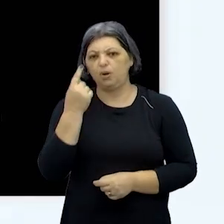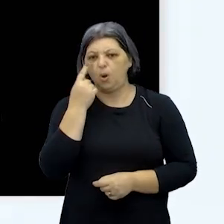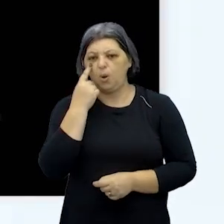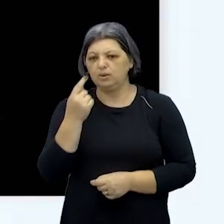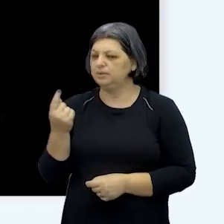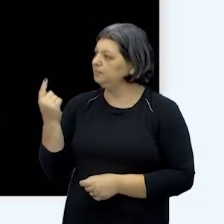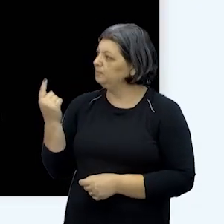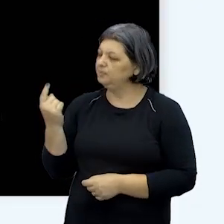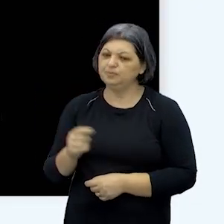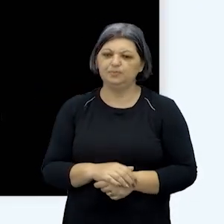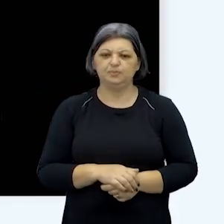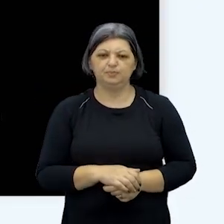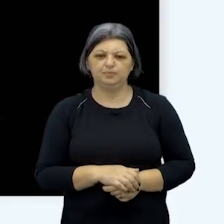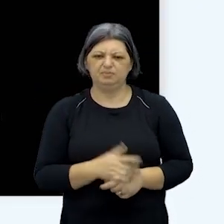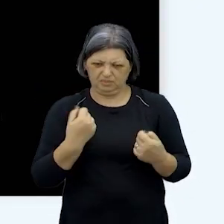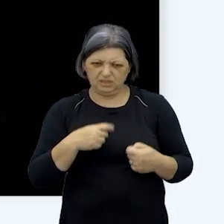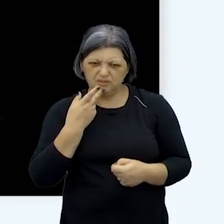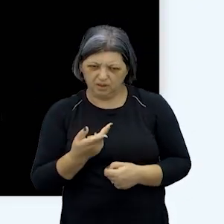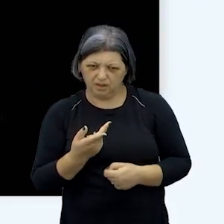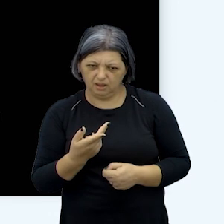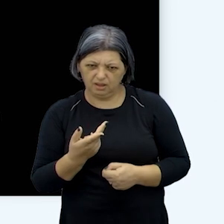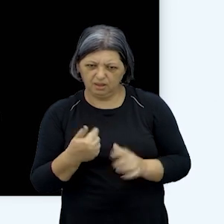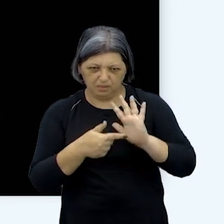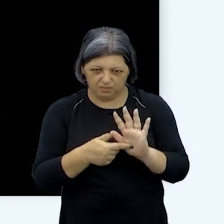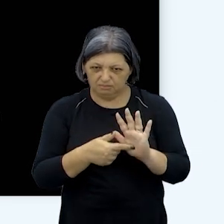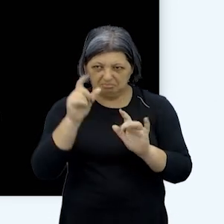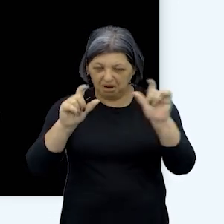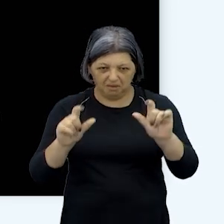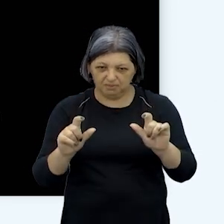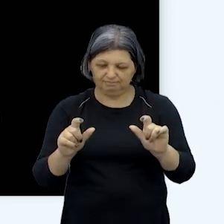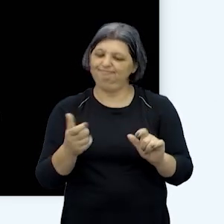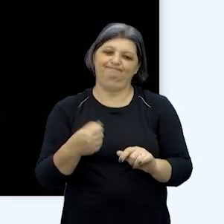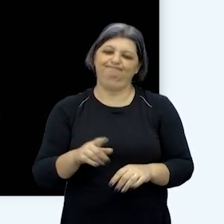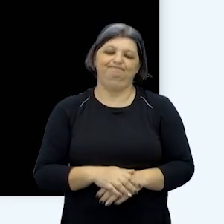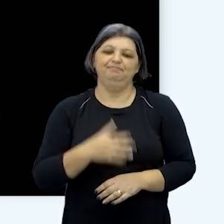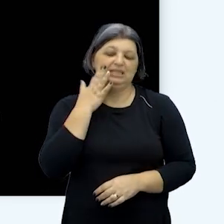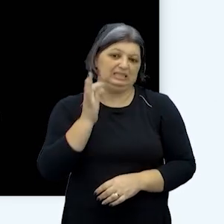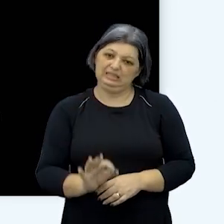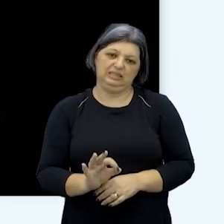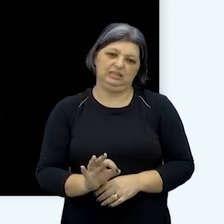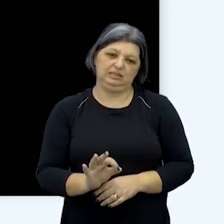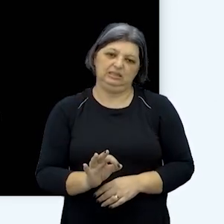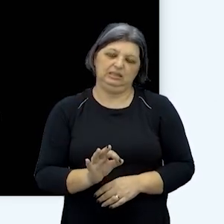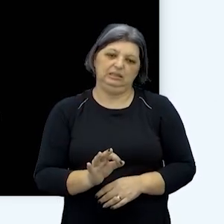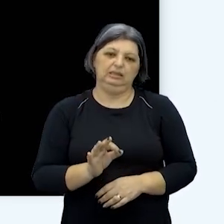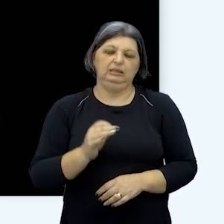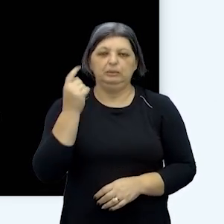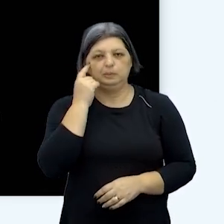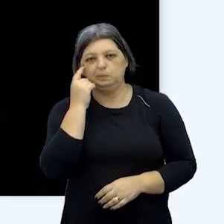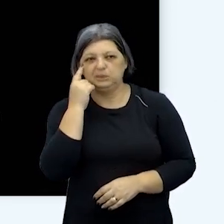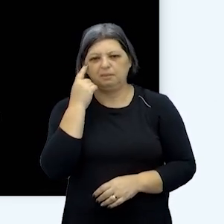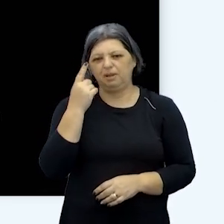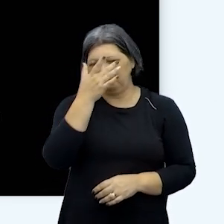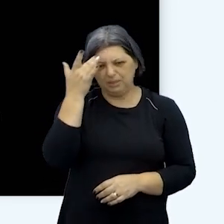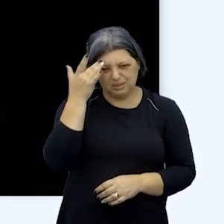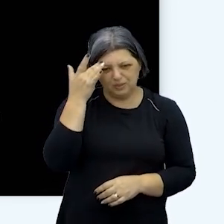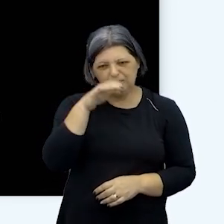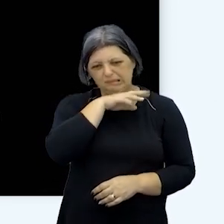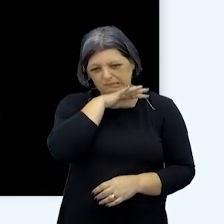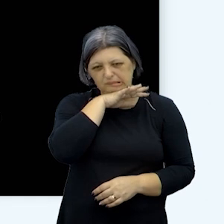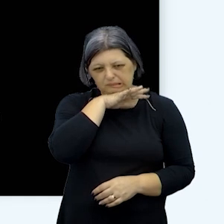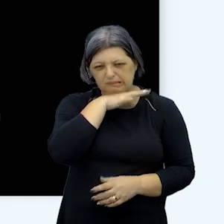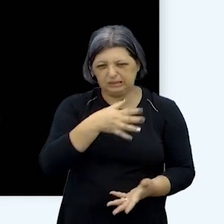precisa dizer alguma coisa com certeza a pessoa nessa foto não quer saber se o dia está ensolarado a situação aí é